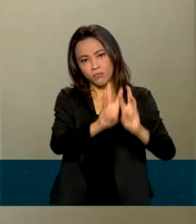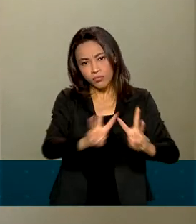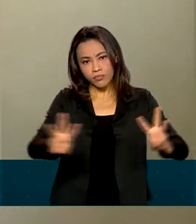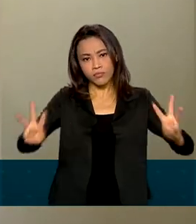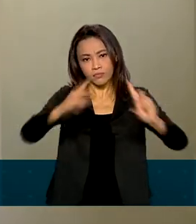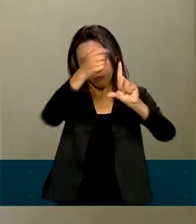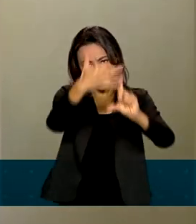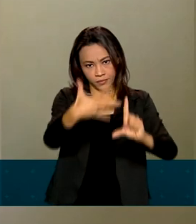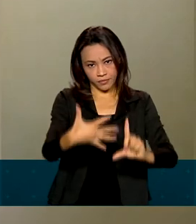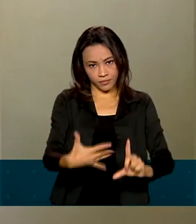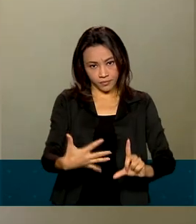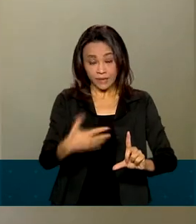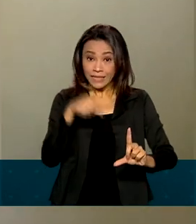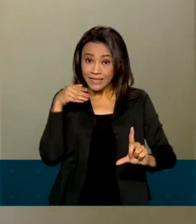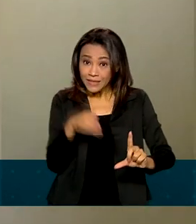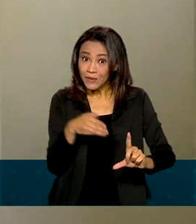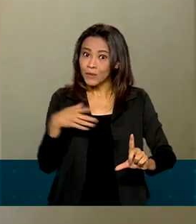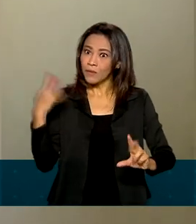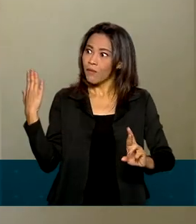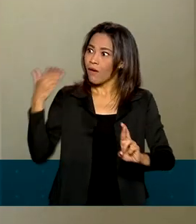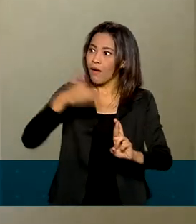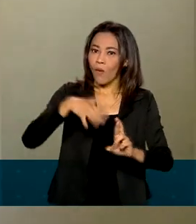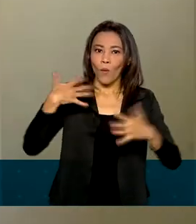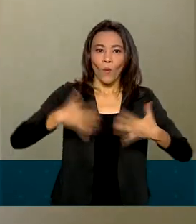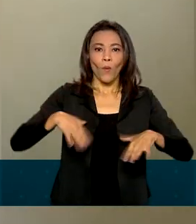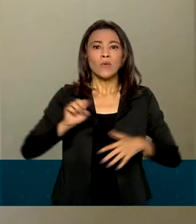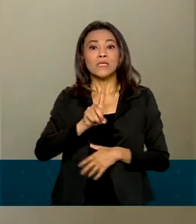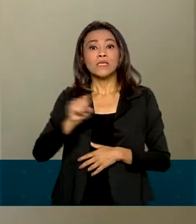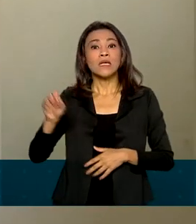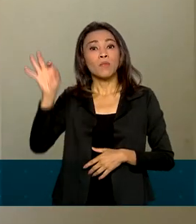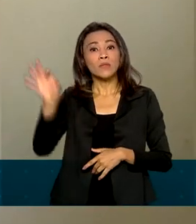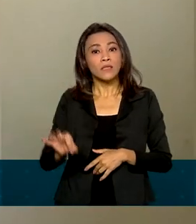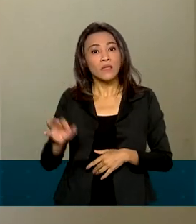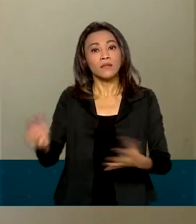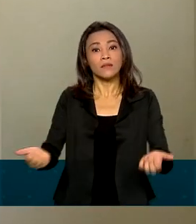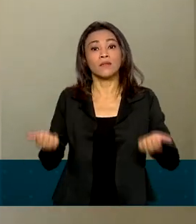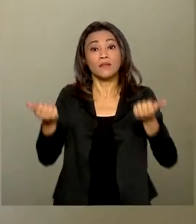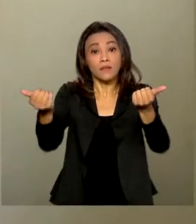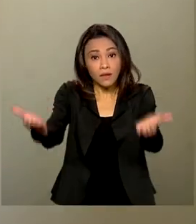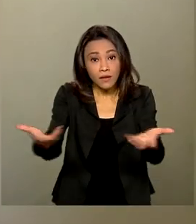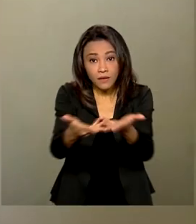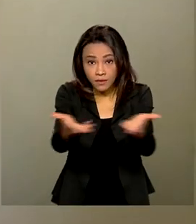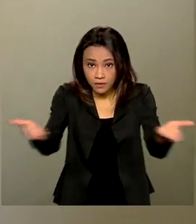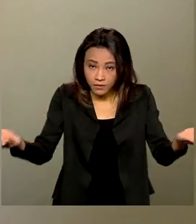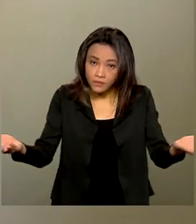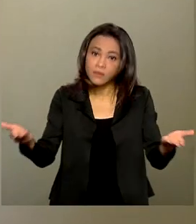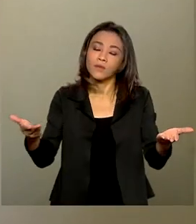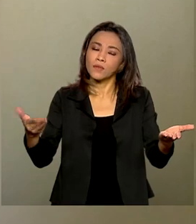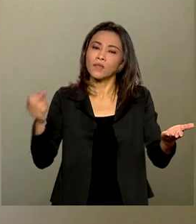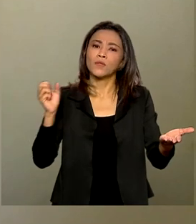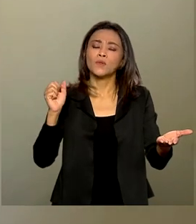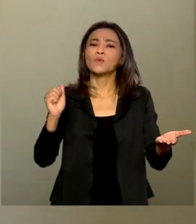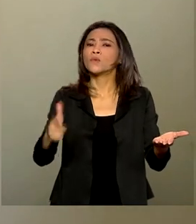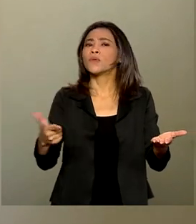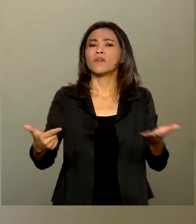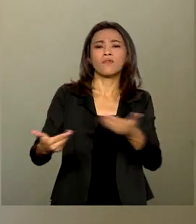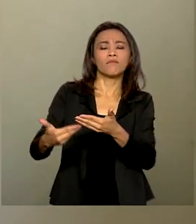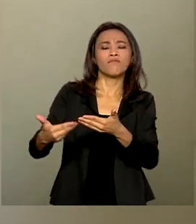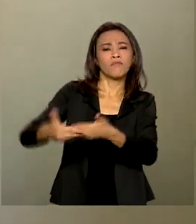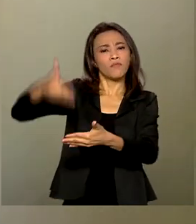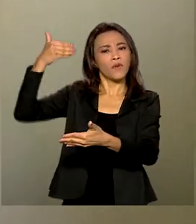dizer que esse marco nos coloca com 100% das entregas realizadas do que fora pactuado ainda no ano passado para o